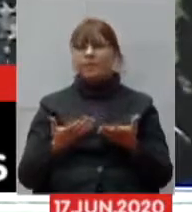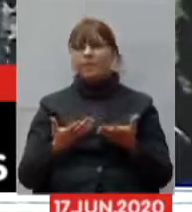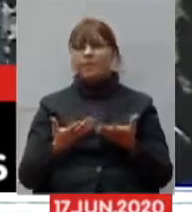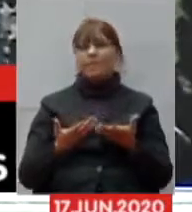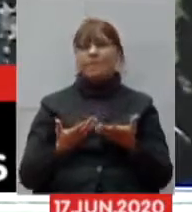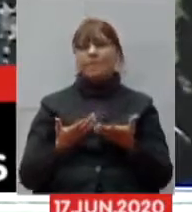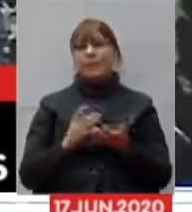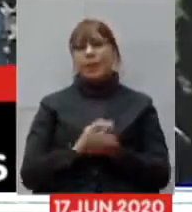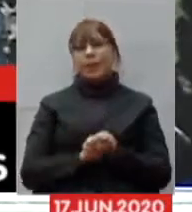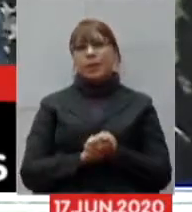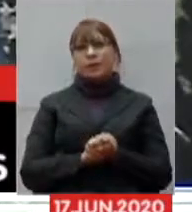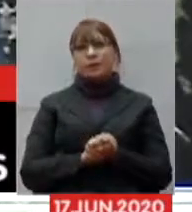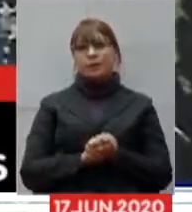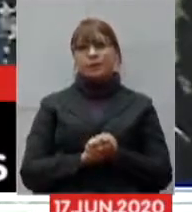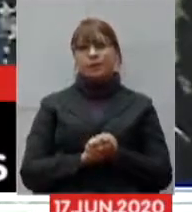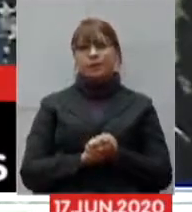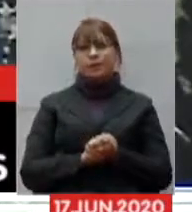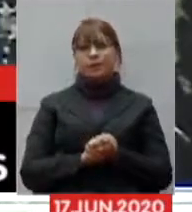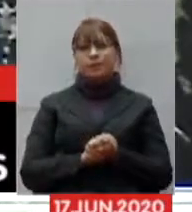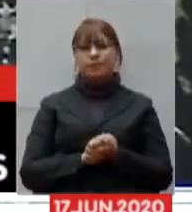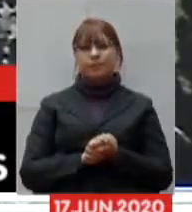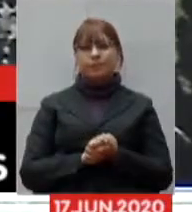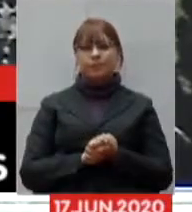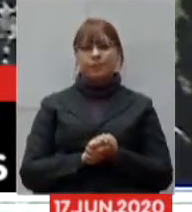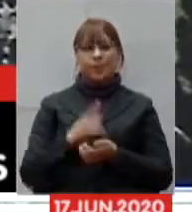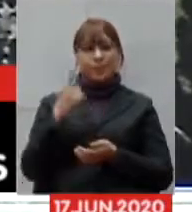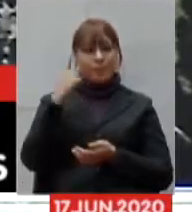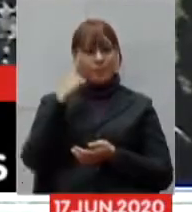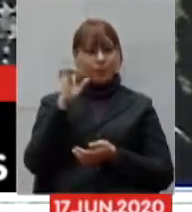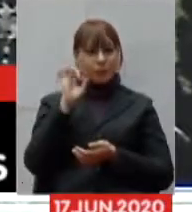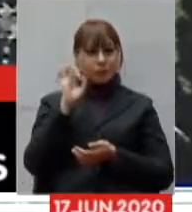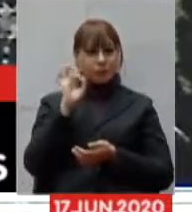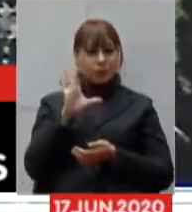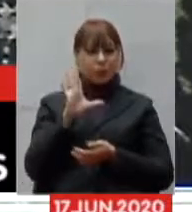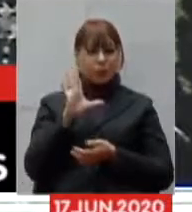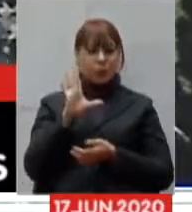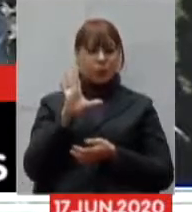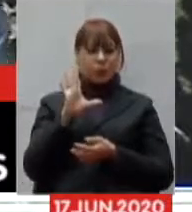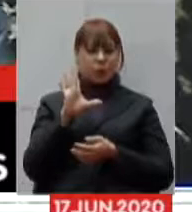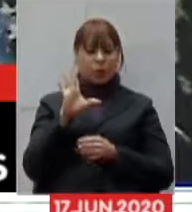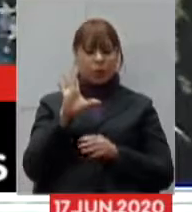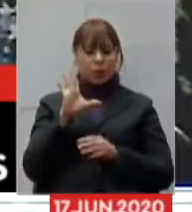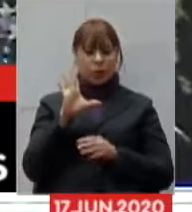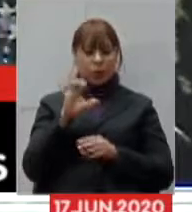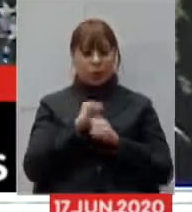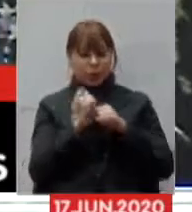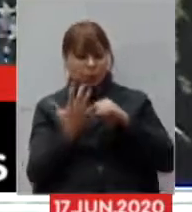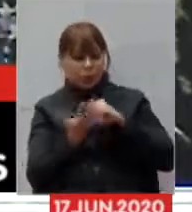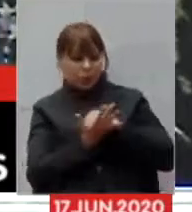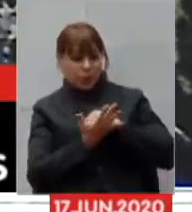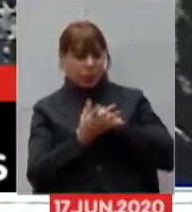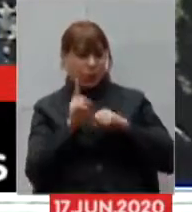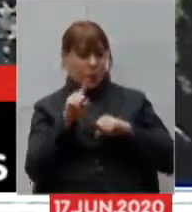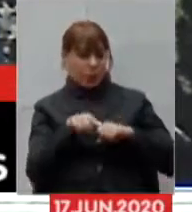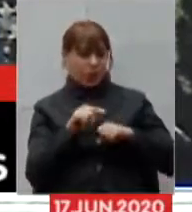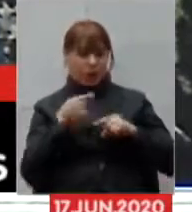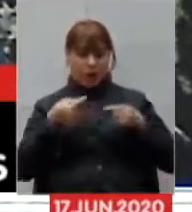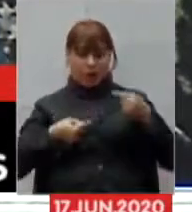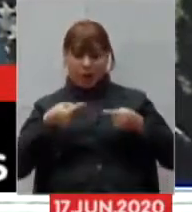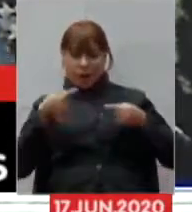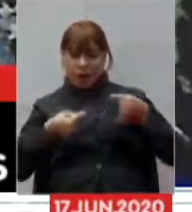para a politização do vírus e transformando isso numa bandeira eleitoral